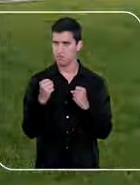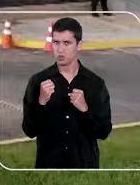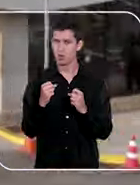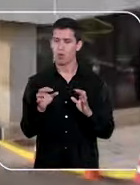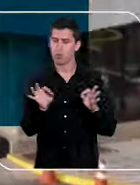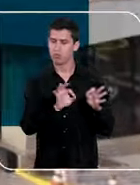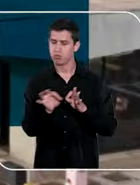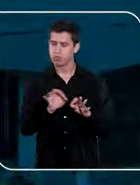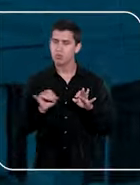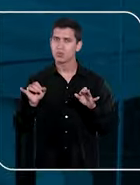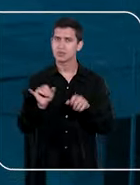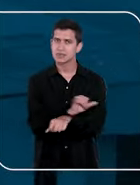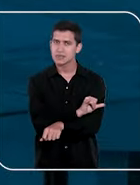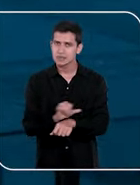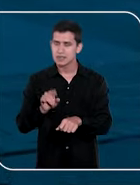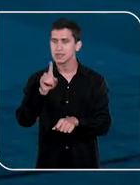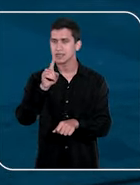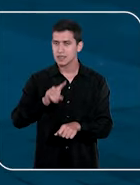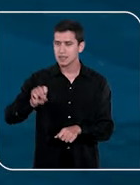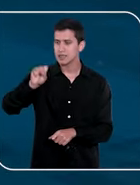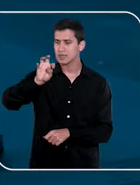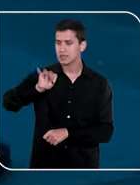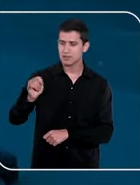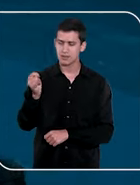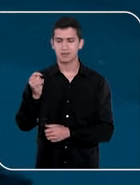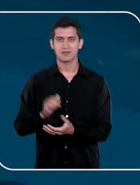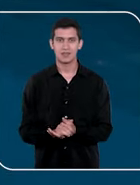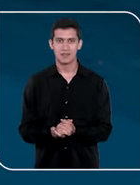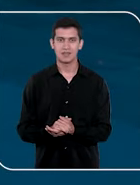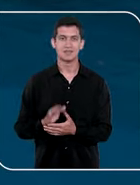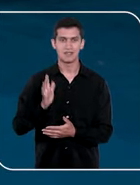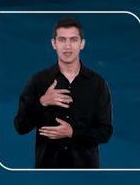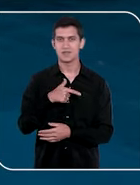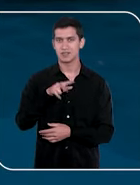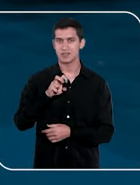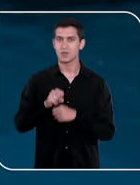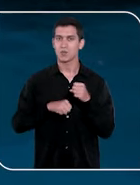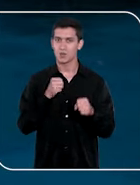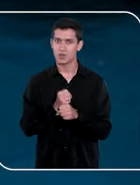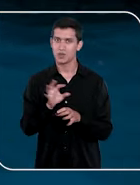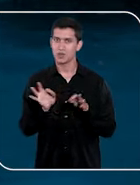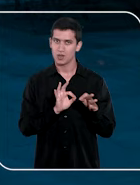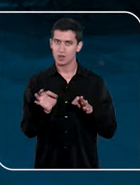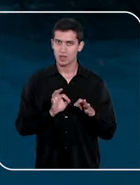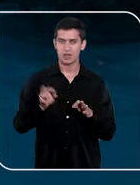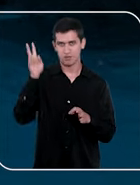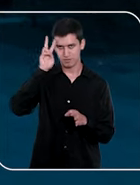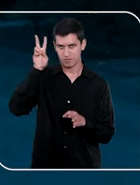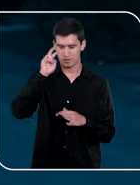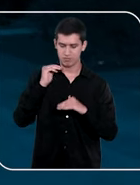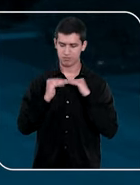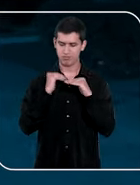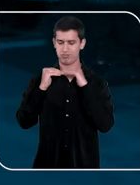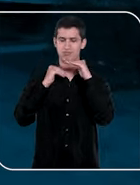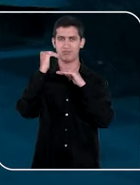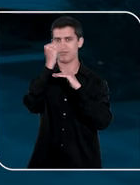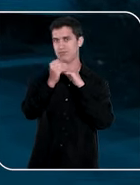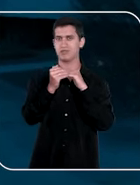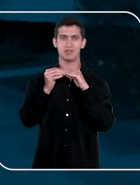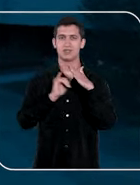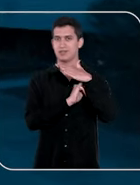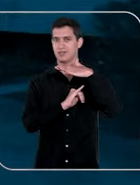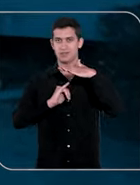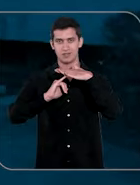Planejamento Estratégico STJ. Há 25 anos consolidando uma história de aprimoramento